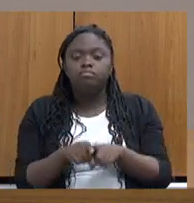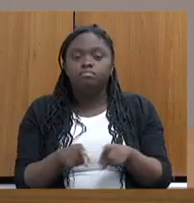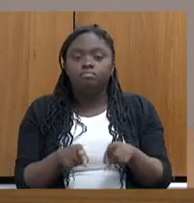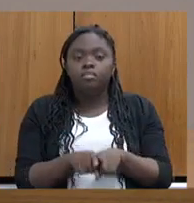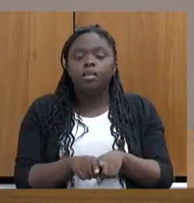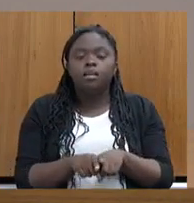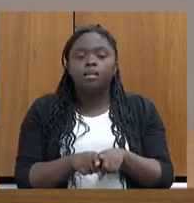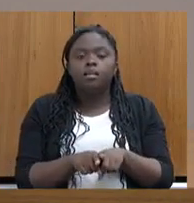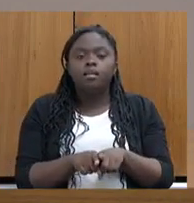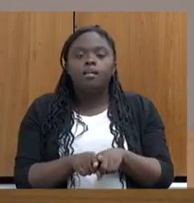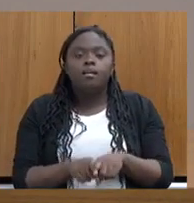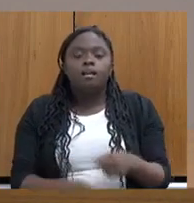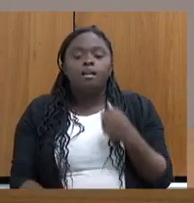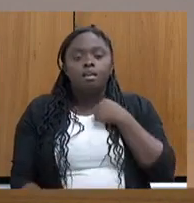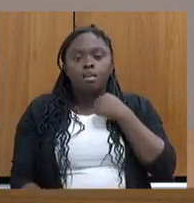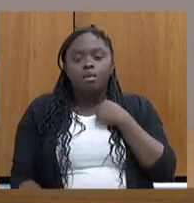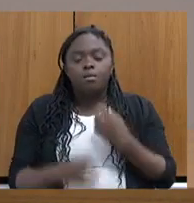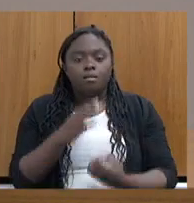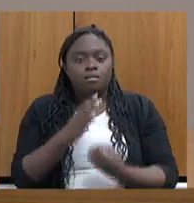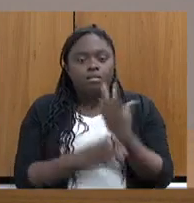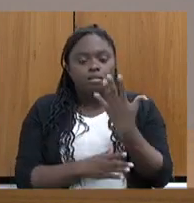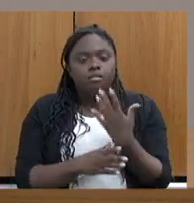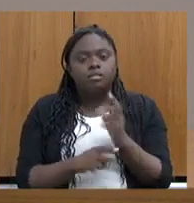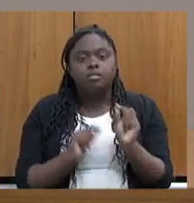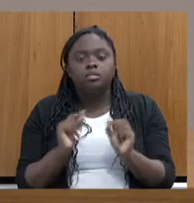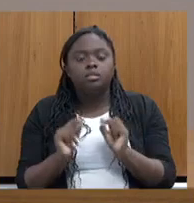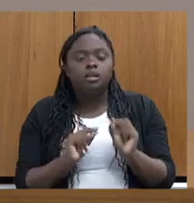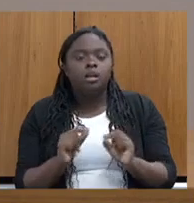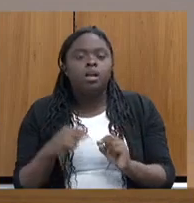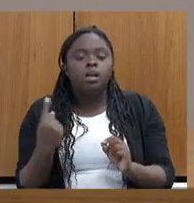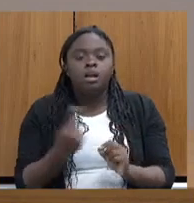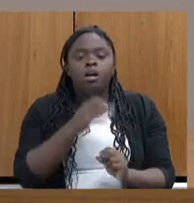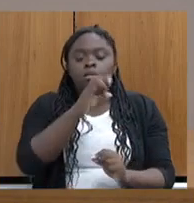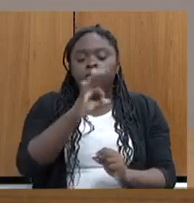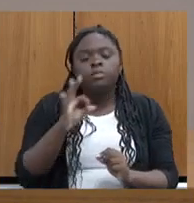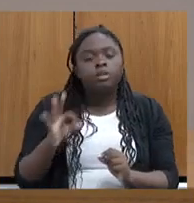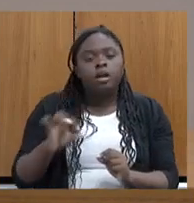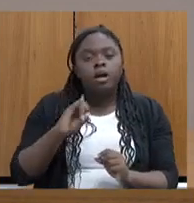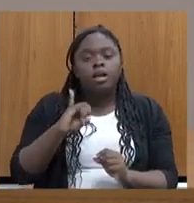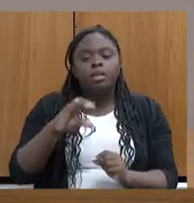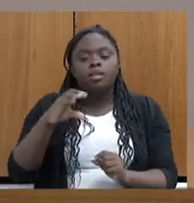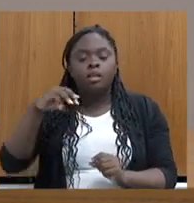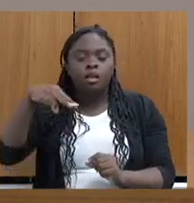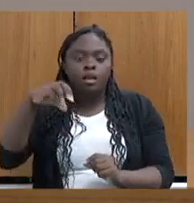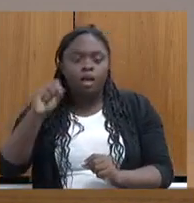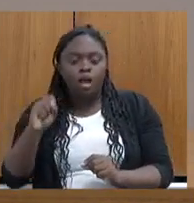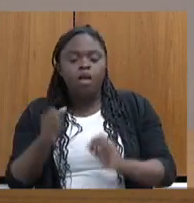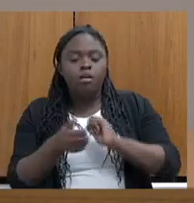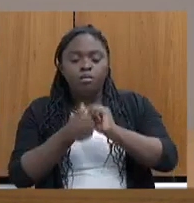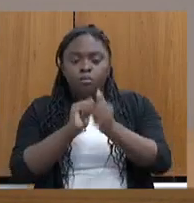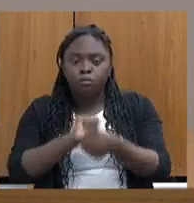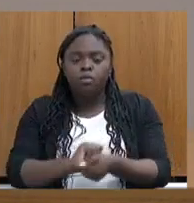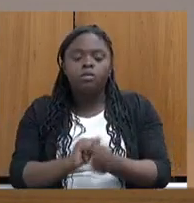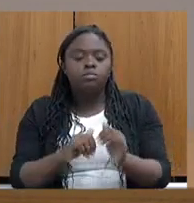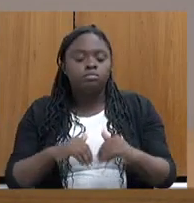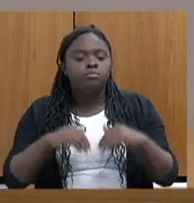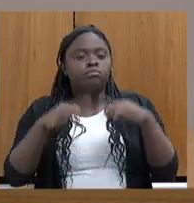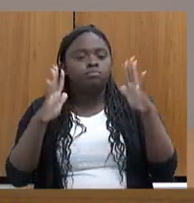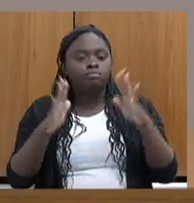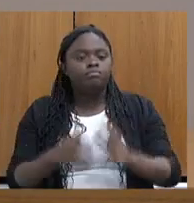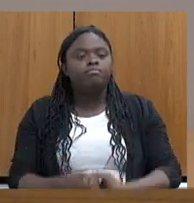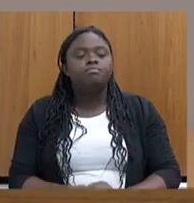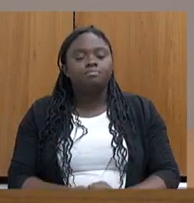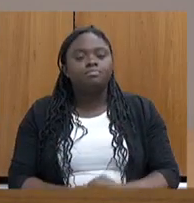de minha autoria, inclusive, em que a gente aumenta um pouco o percentual do ICMS para o esporte, que hoje é 0,1%, e